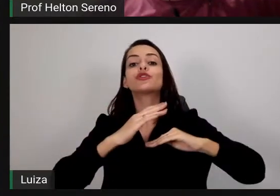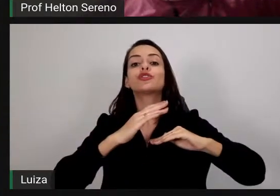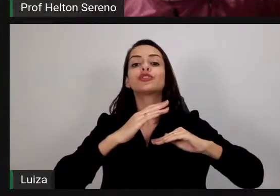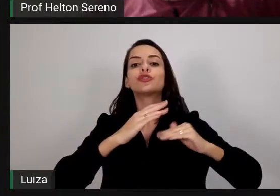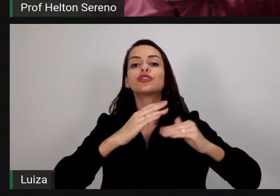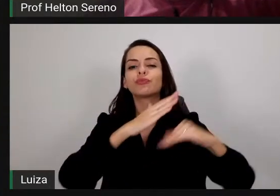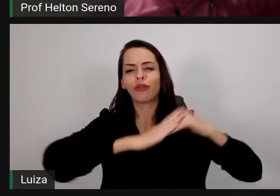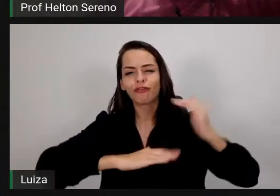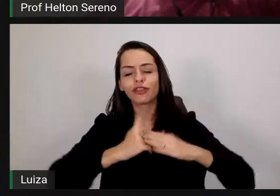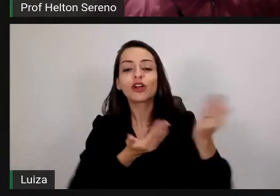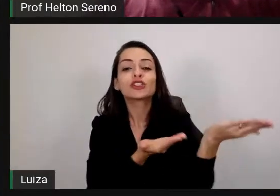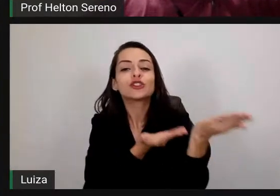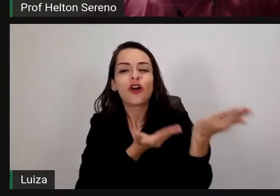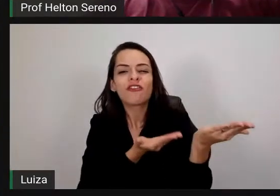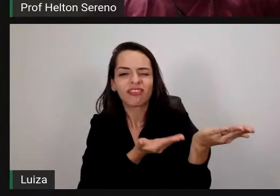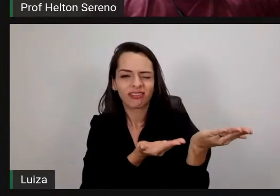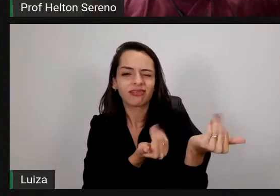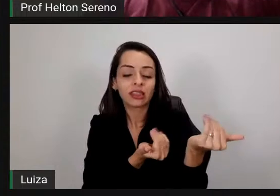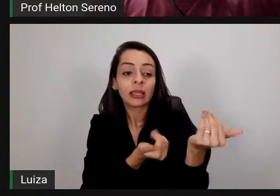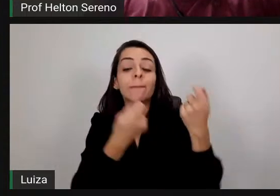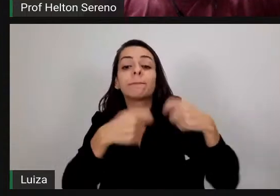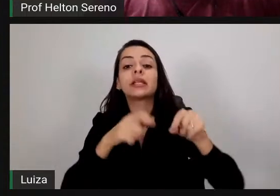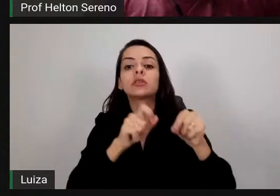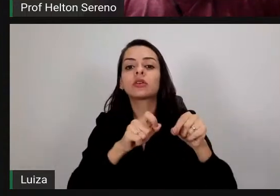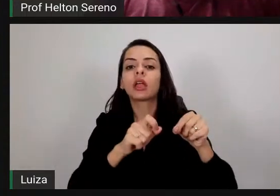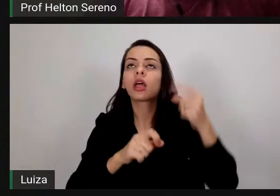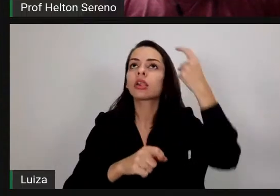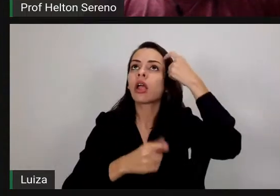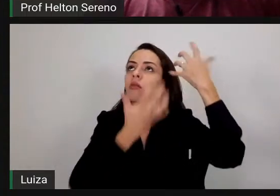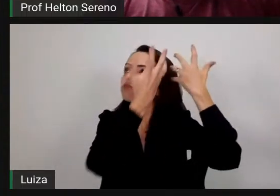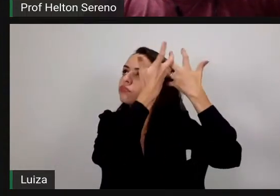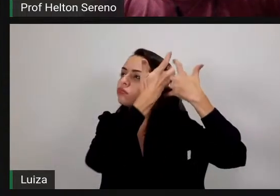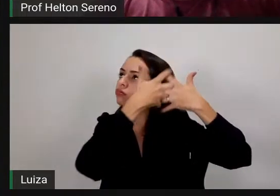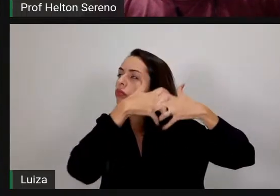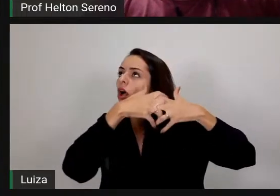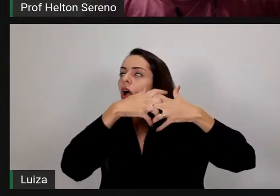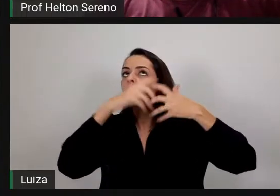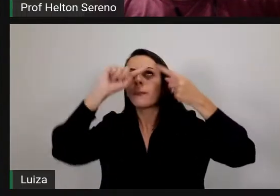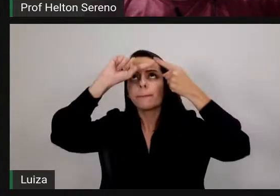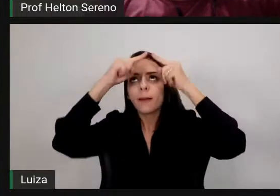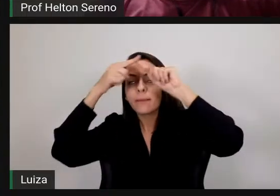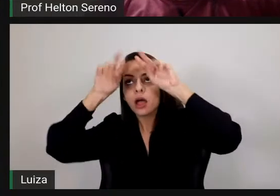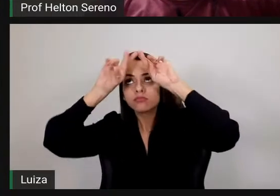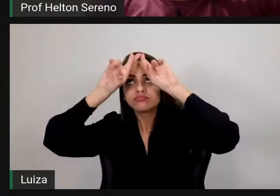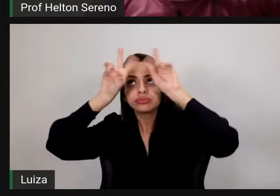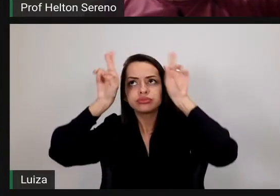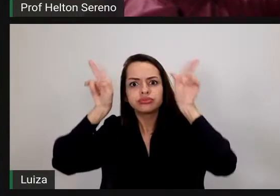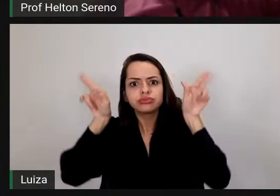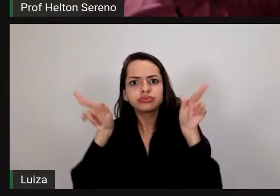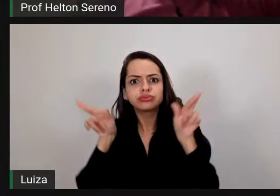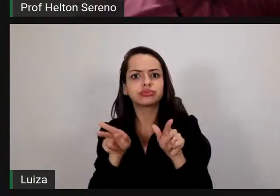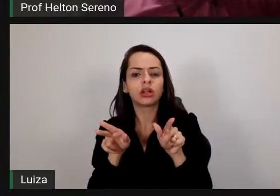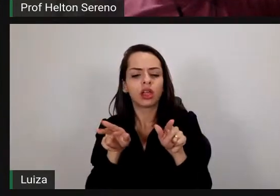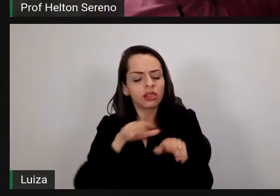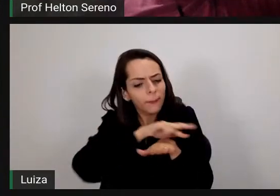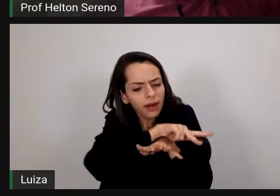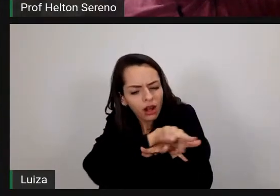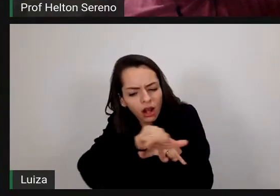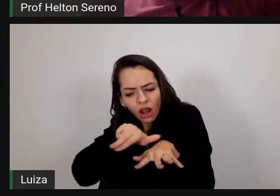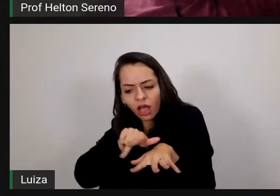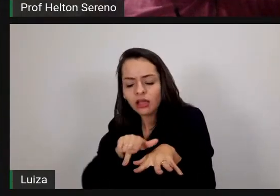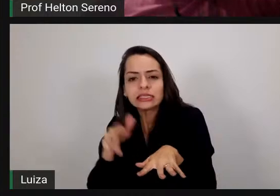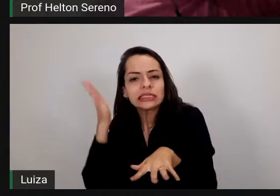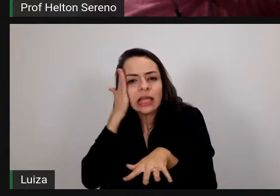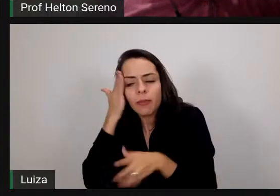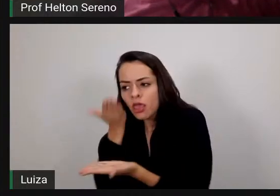alunos e desenvolver usando outras metodologias também então hoje é muito importante você saber